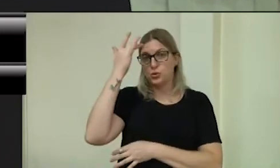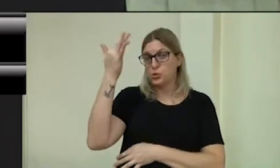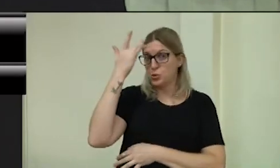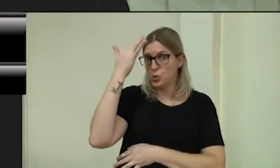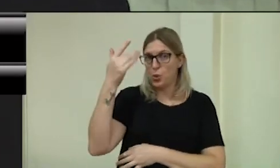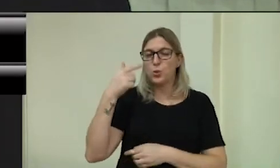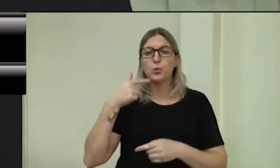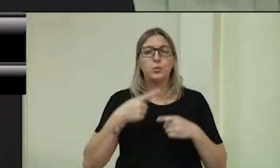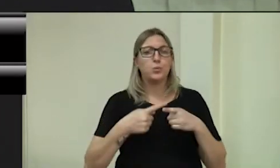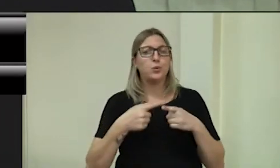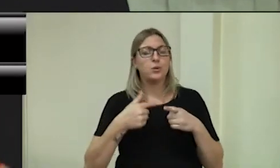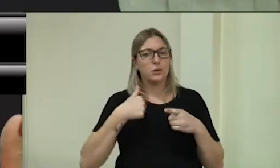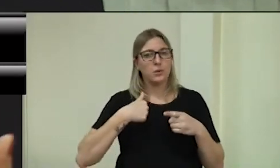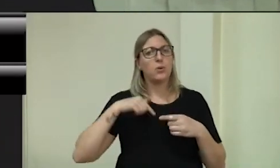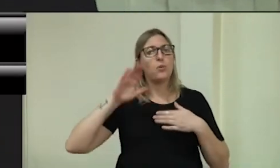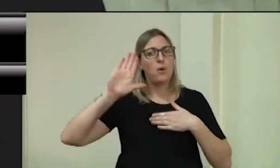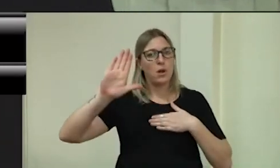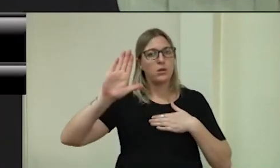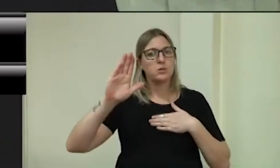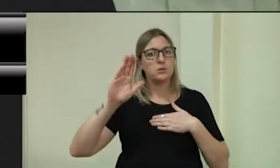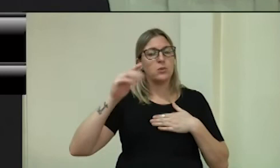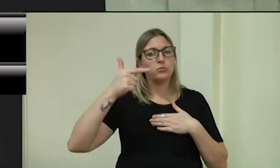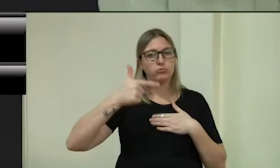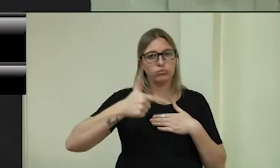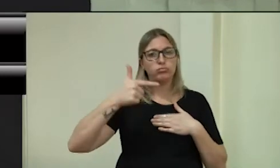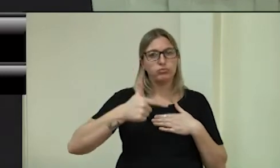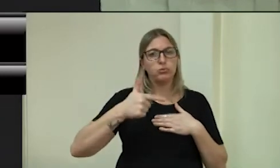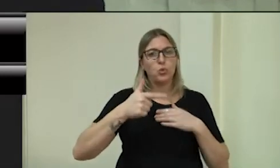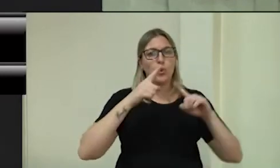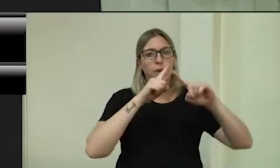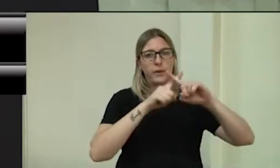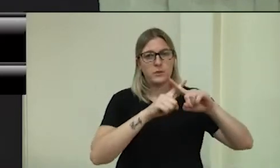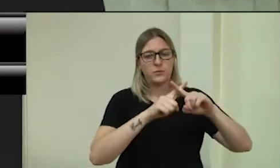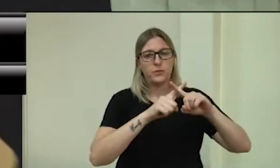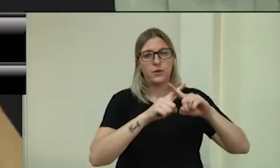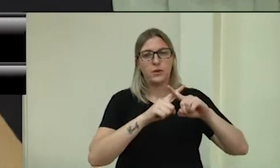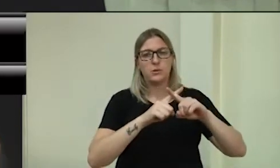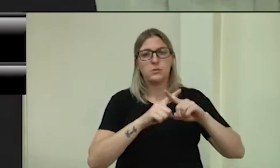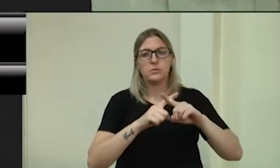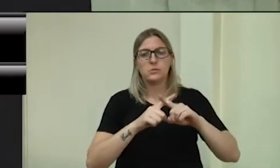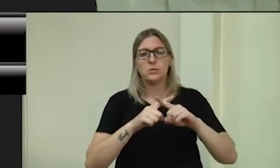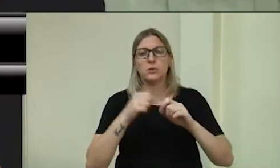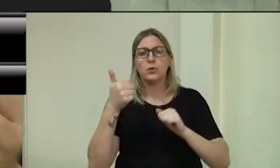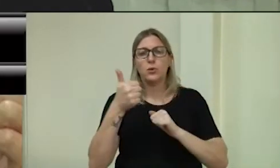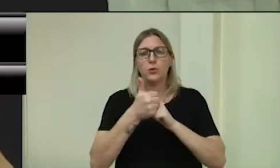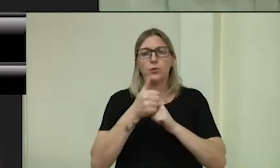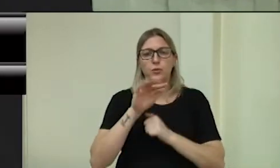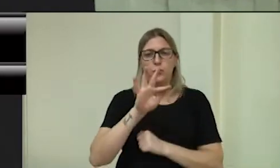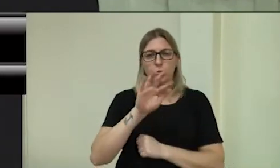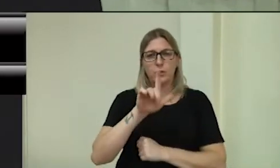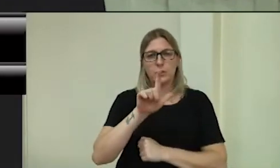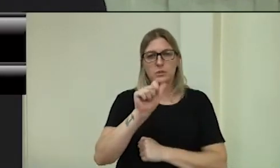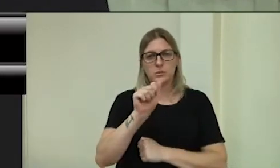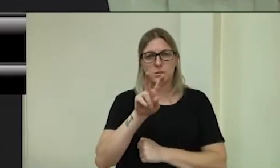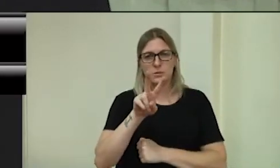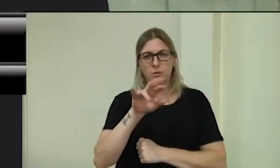vez, concorri pela segunda vez, até o Flávio não está aí, mas quem